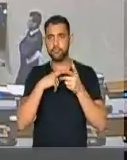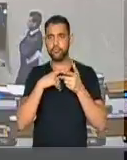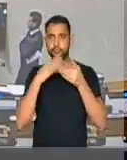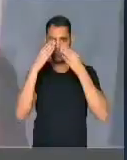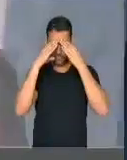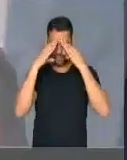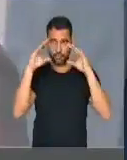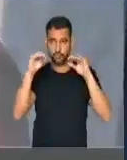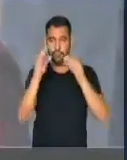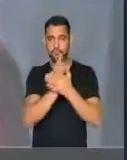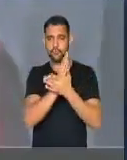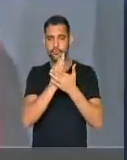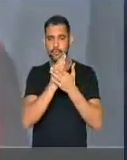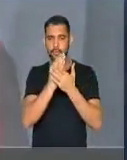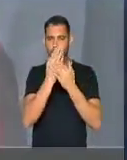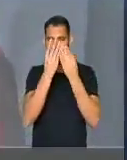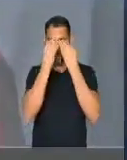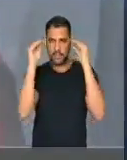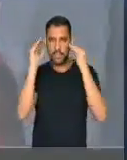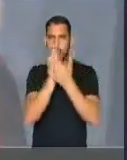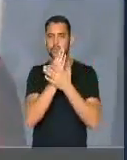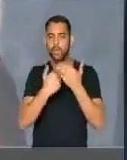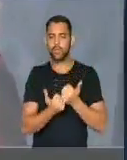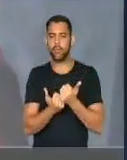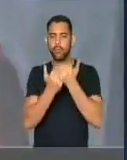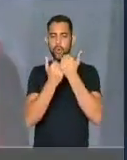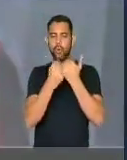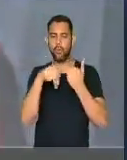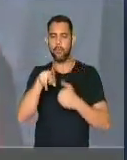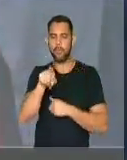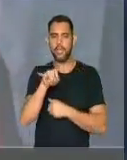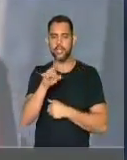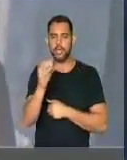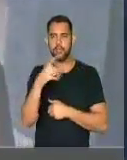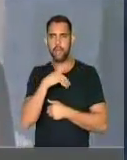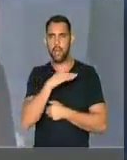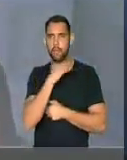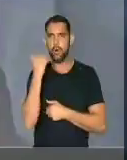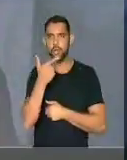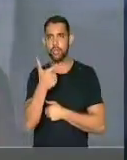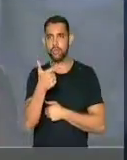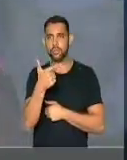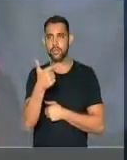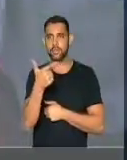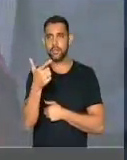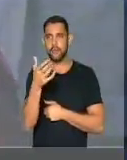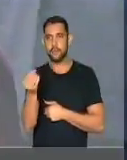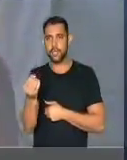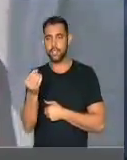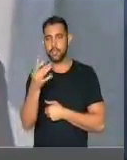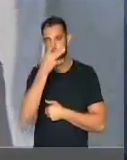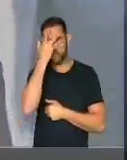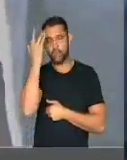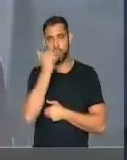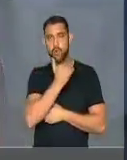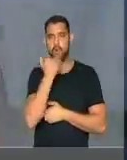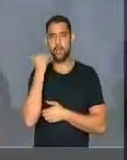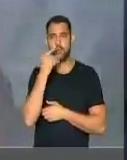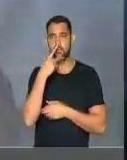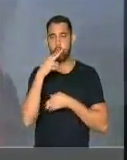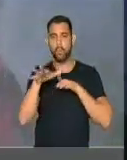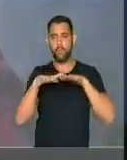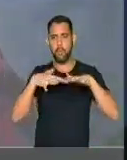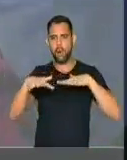Expressamos nesse momento nossa solidariedade pela perda de 220 pessoas